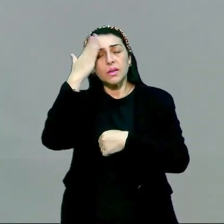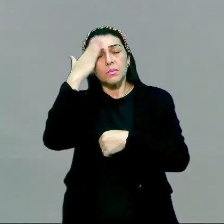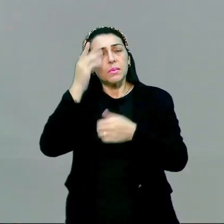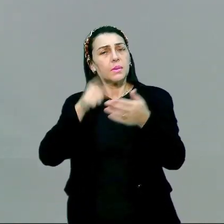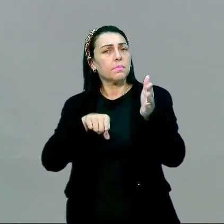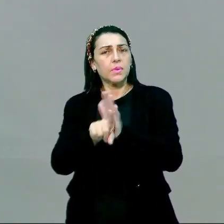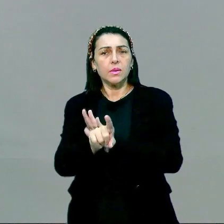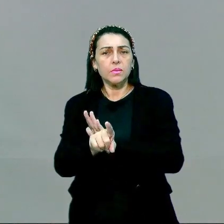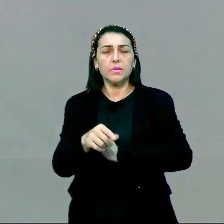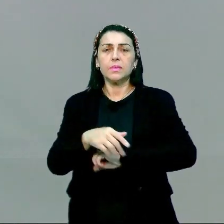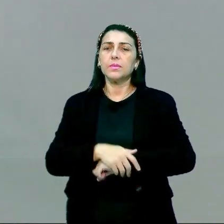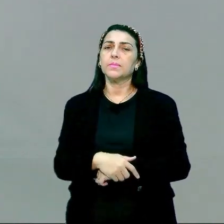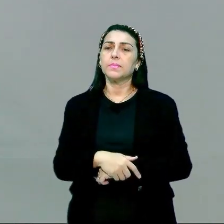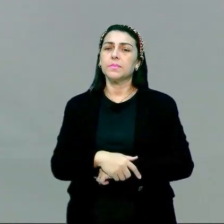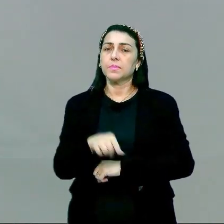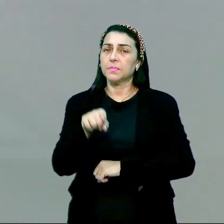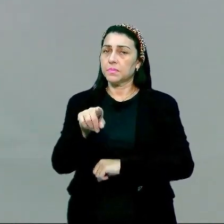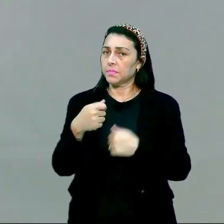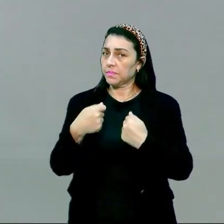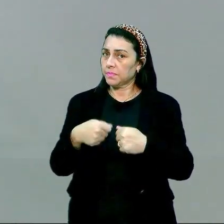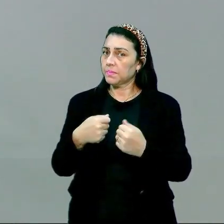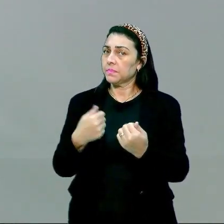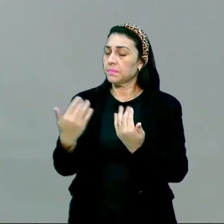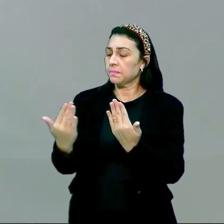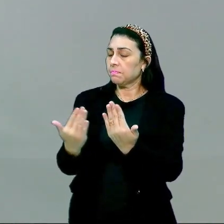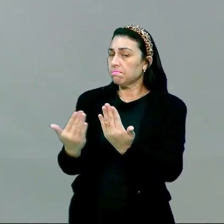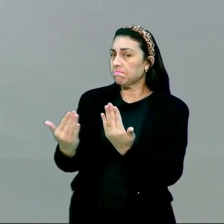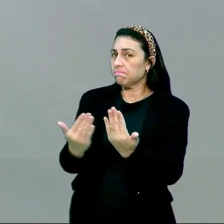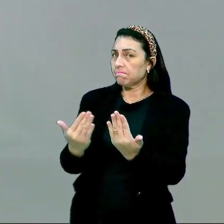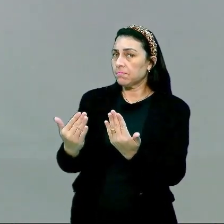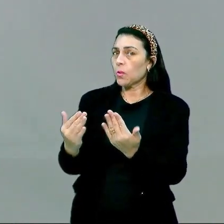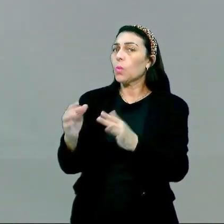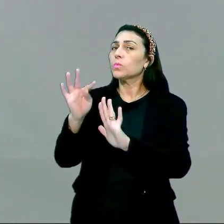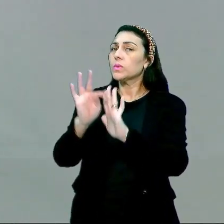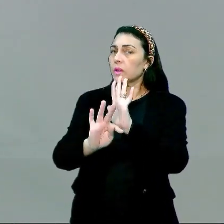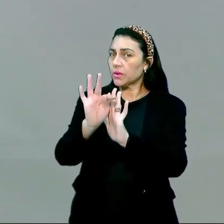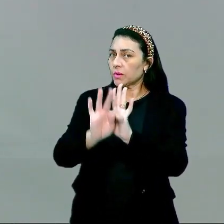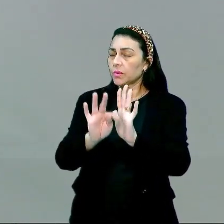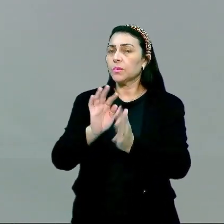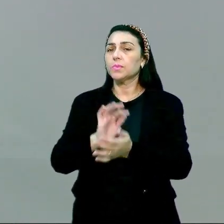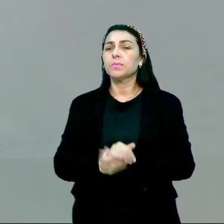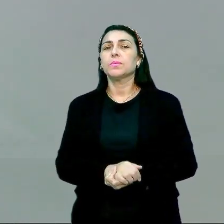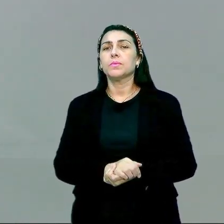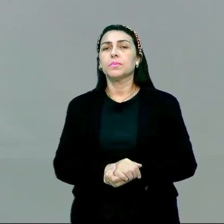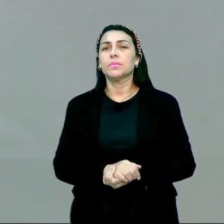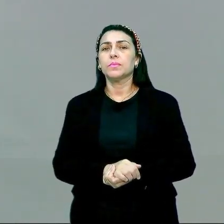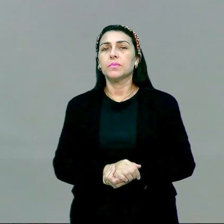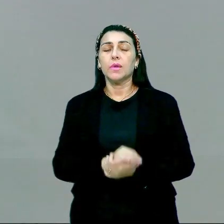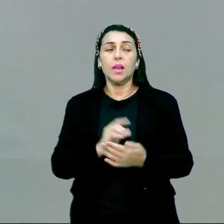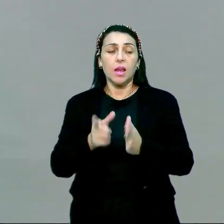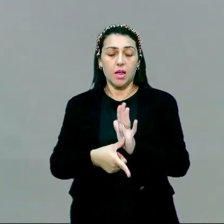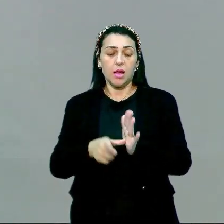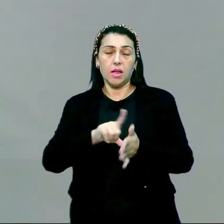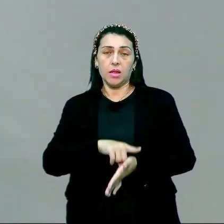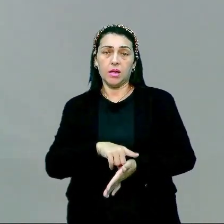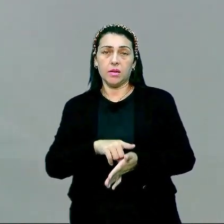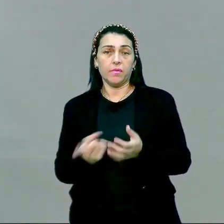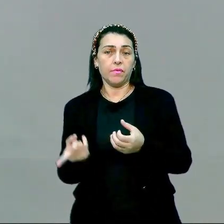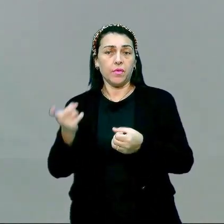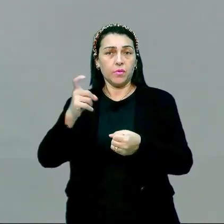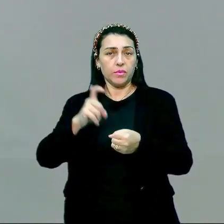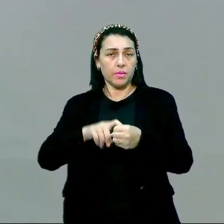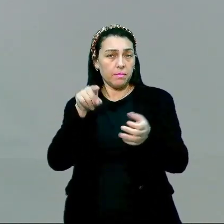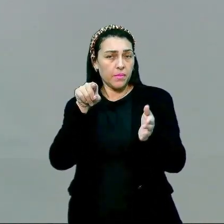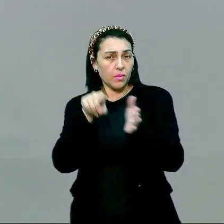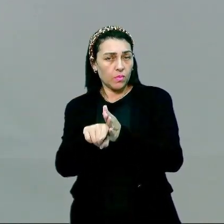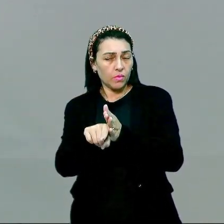essa questão? Você vai precisar relacionar, né, com todo o texto, né? Então, antes de a gente voltar pra